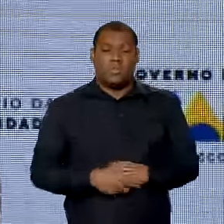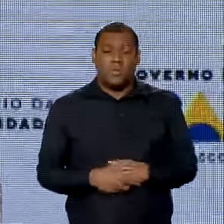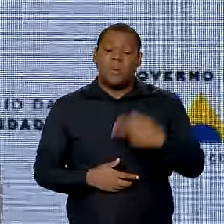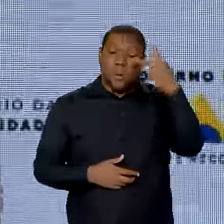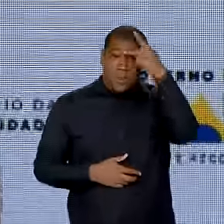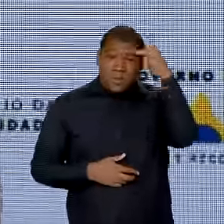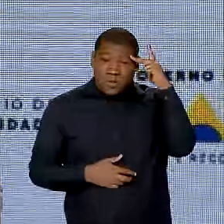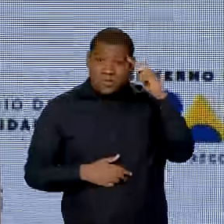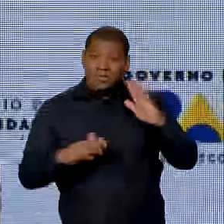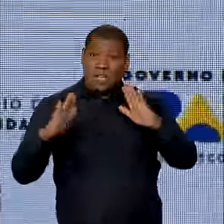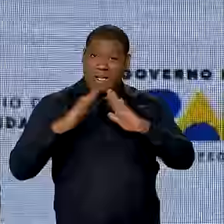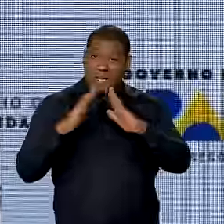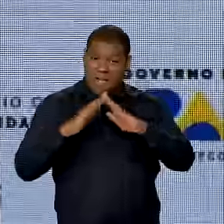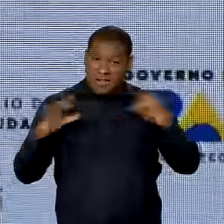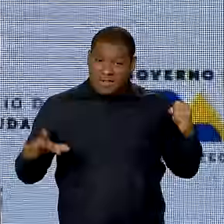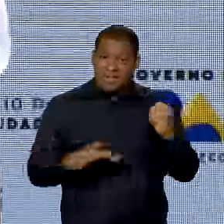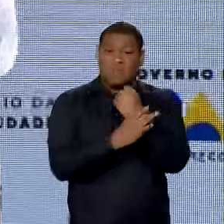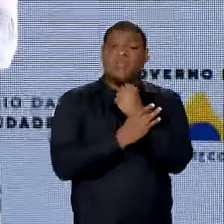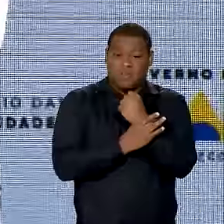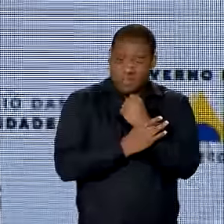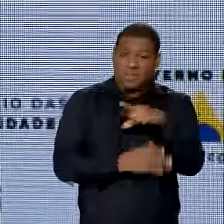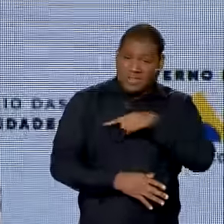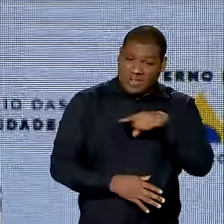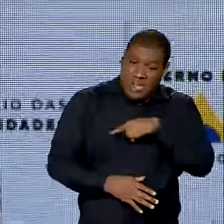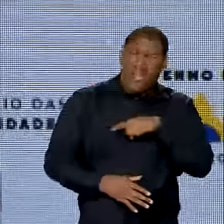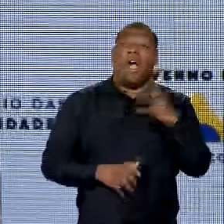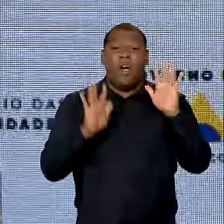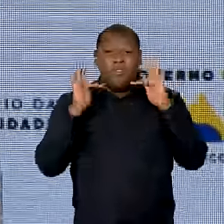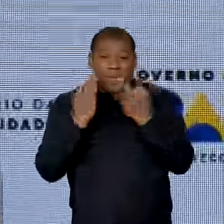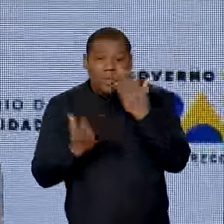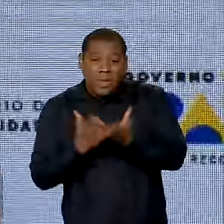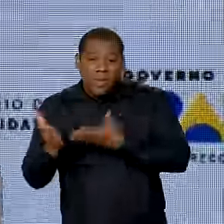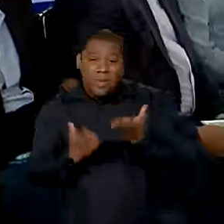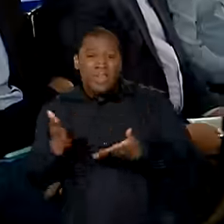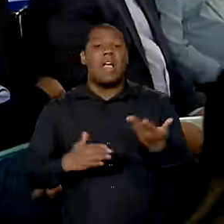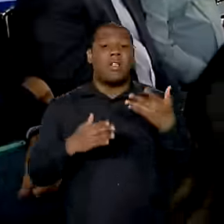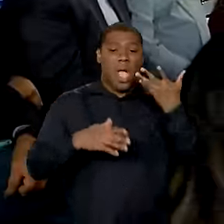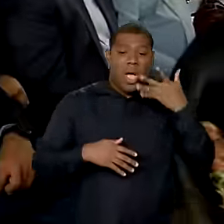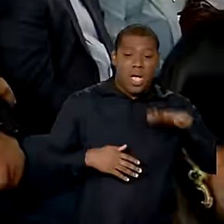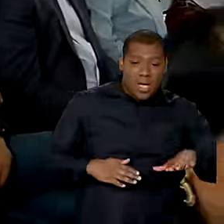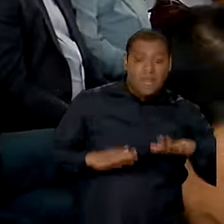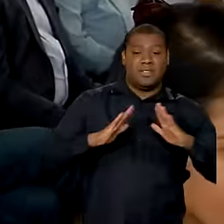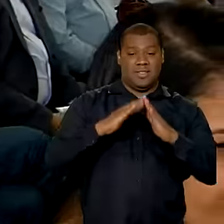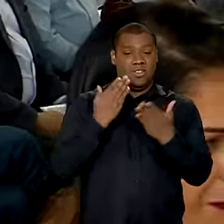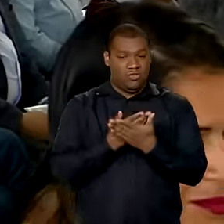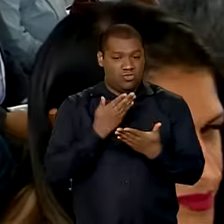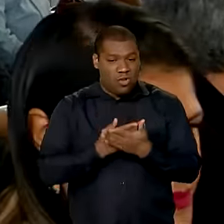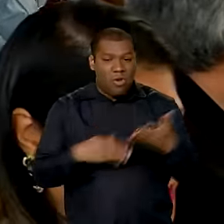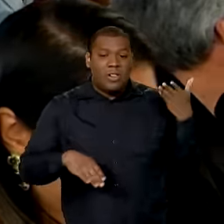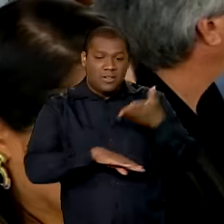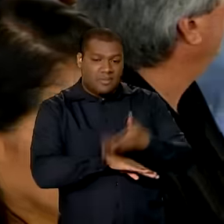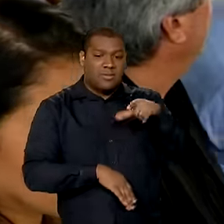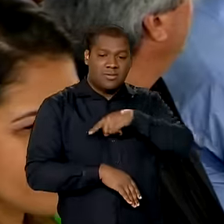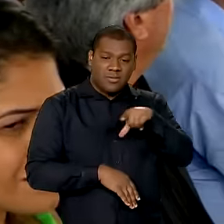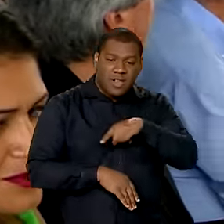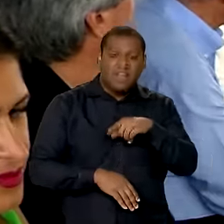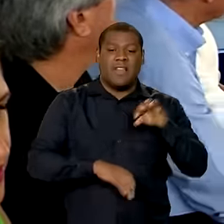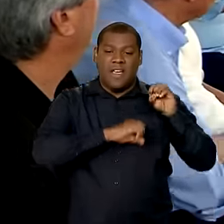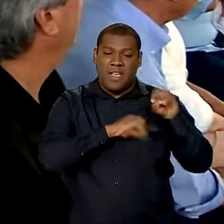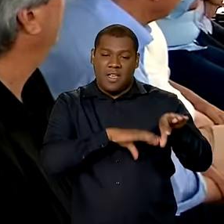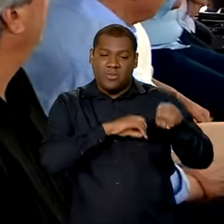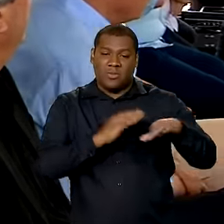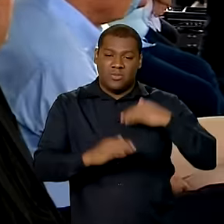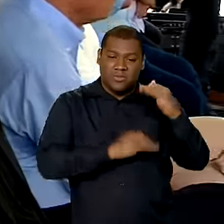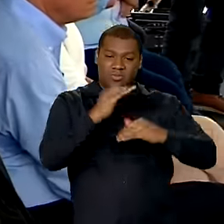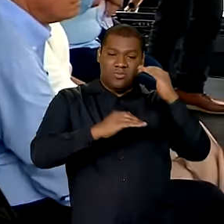melhor, cuidam melhor da sua família, as crianças estudam melhor, desenvolvem melhor a educação. Essa aqui tem área